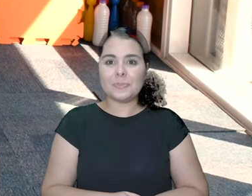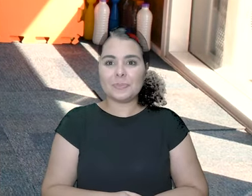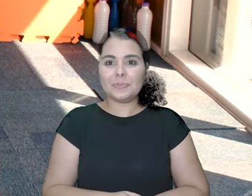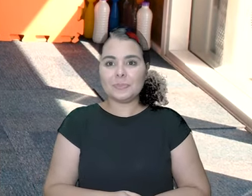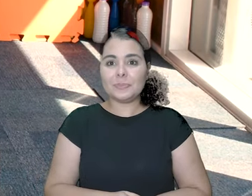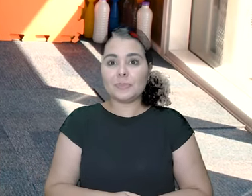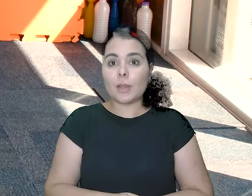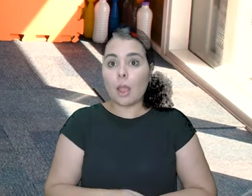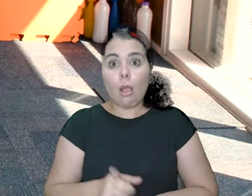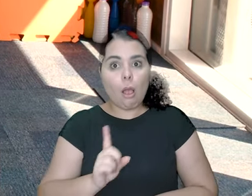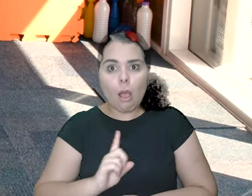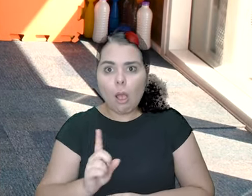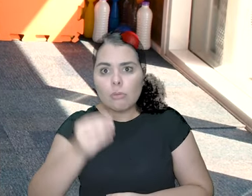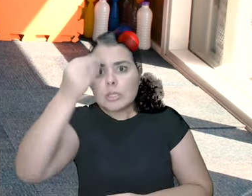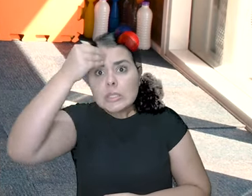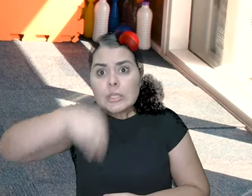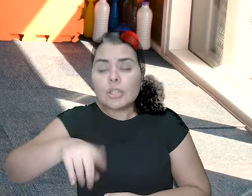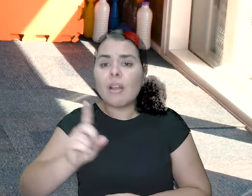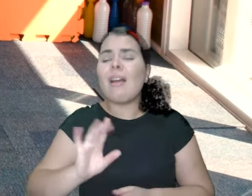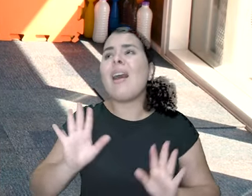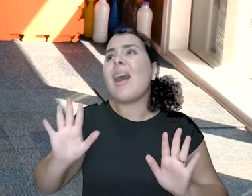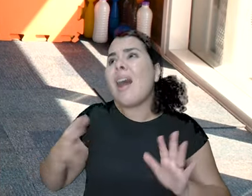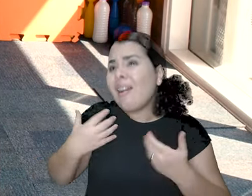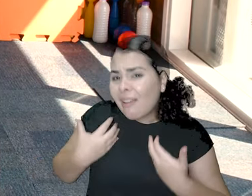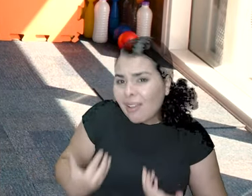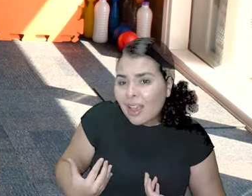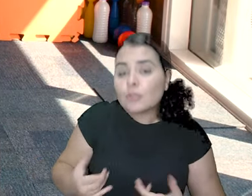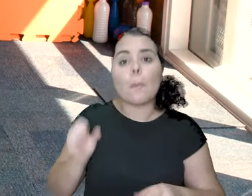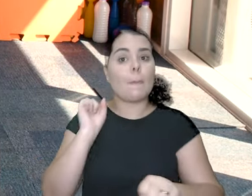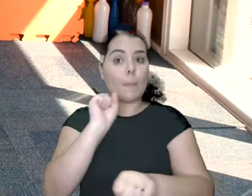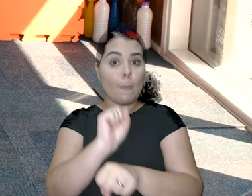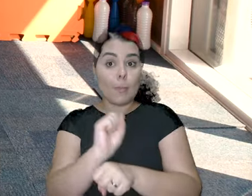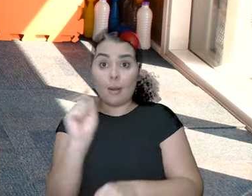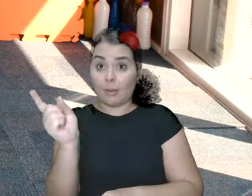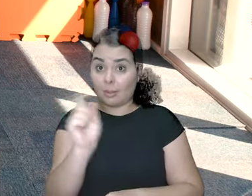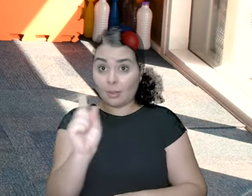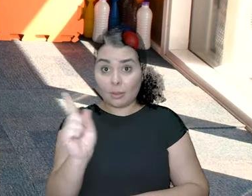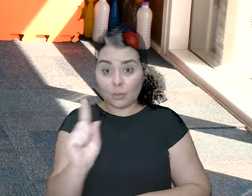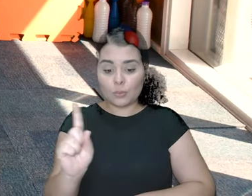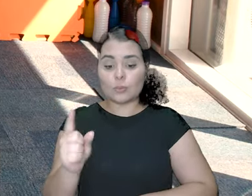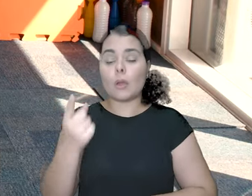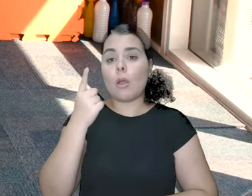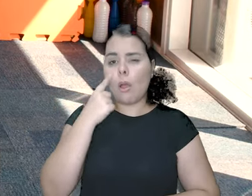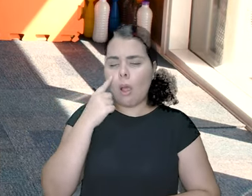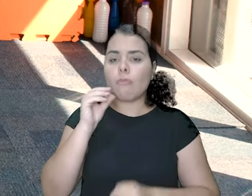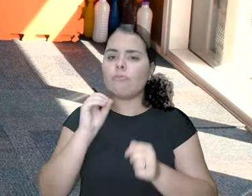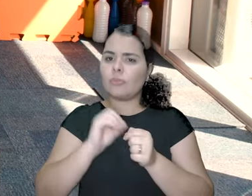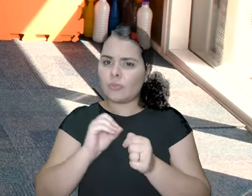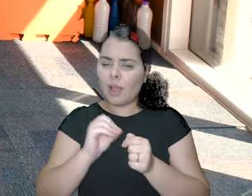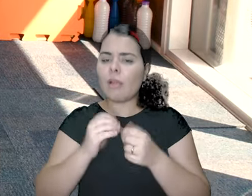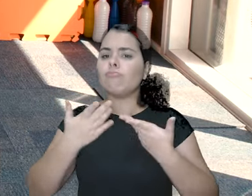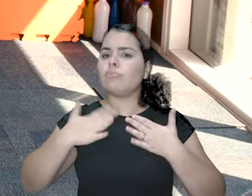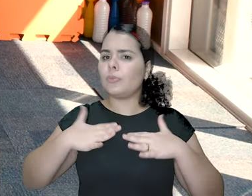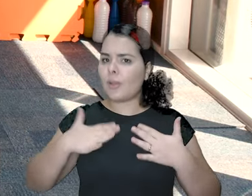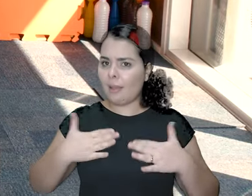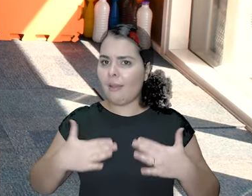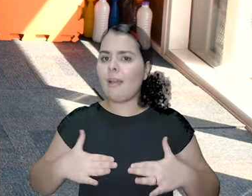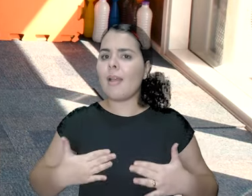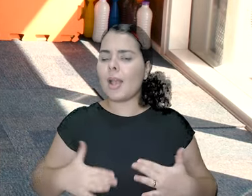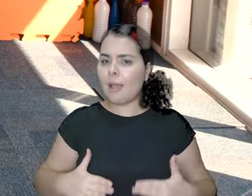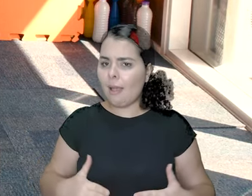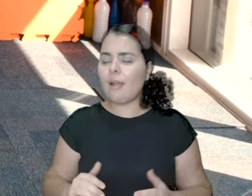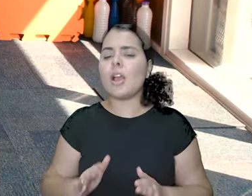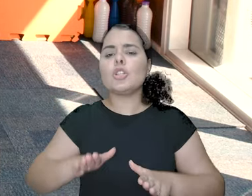Vai. Não me deixe. Ai, que cansei. Não para. Faz aqui, ó.